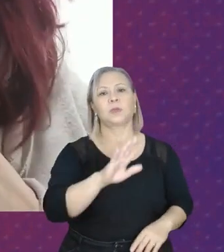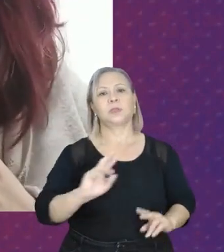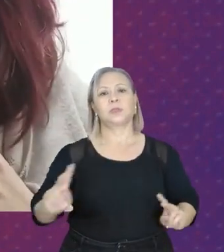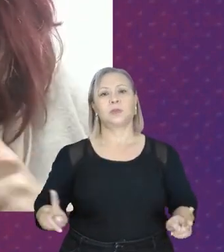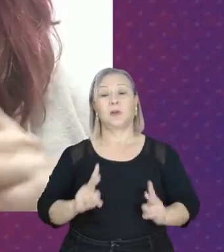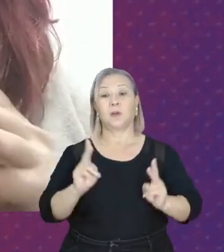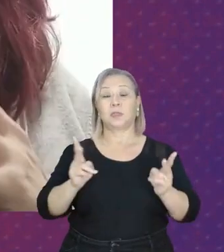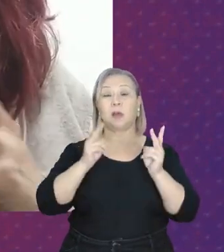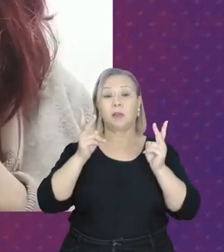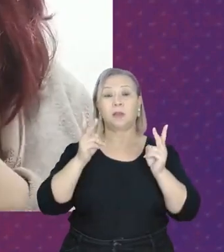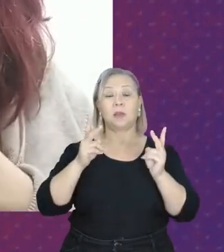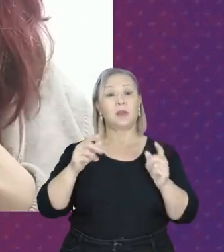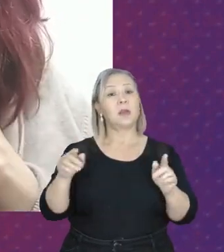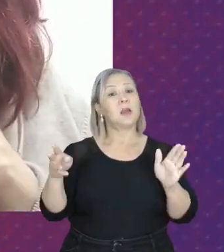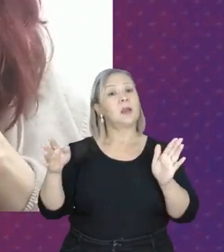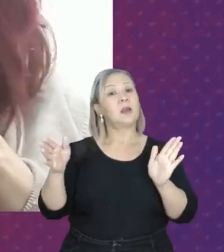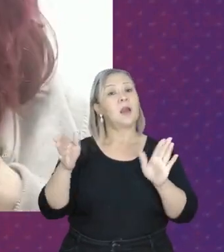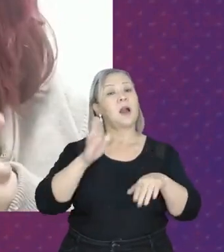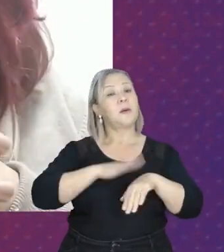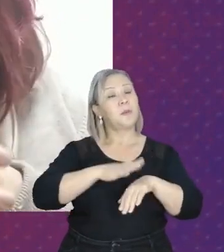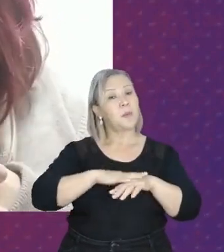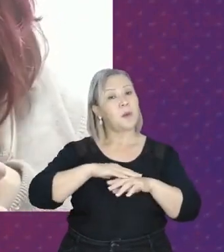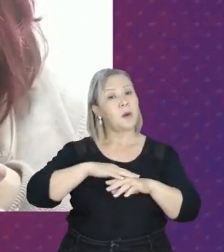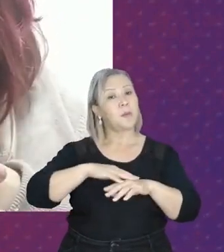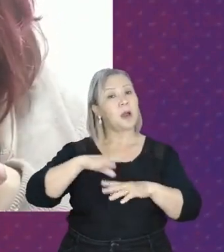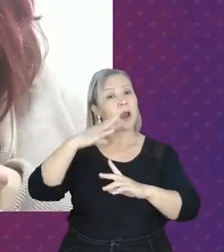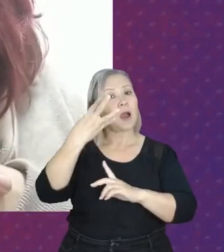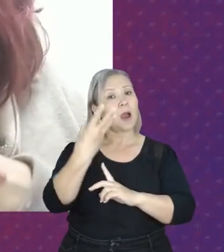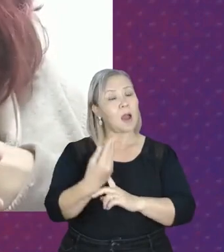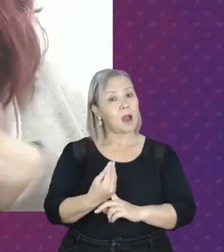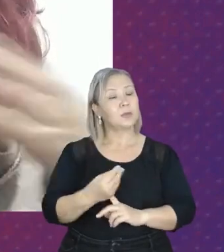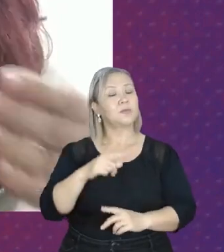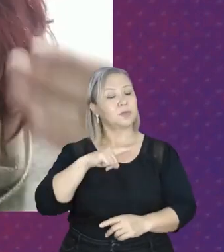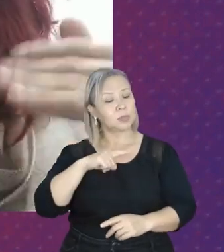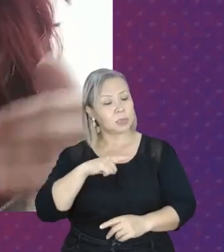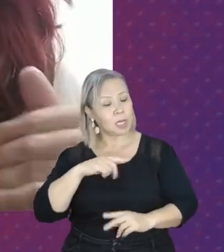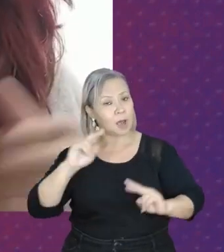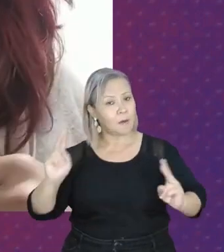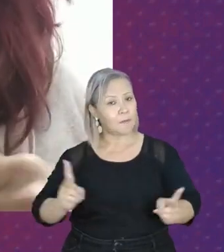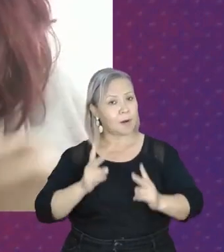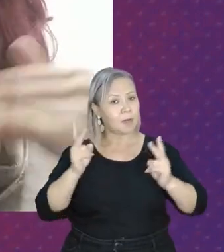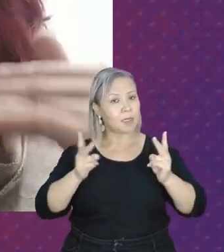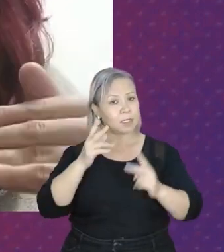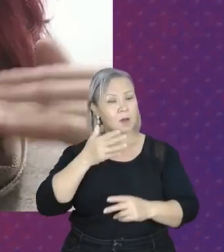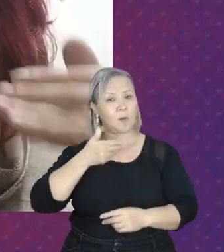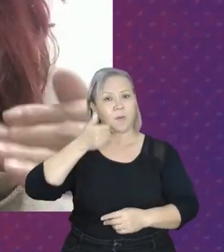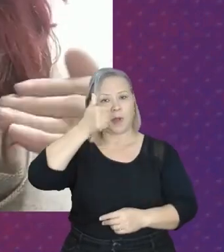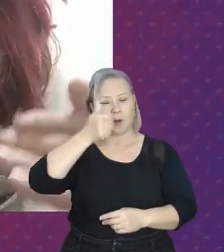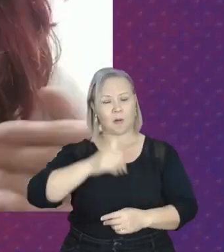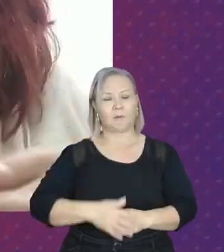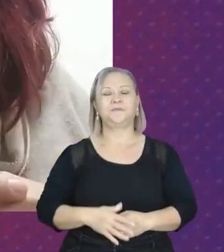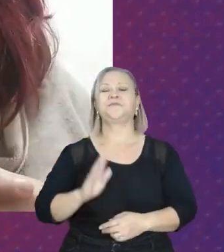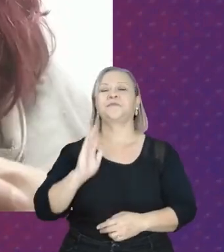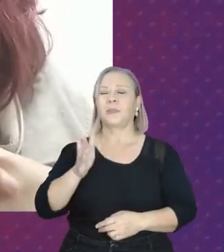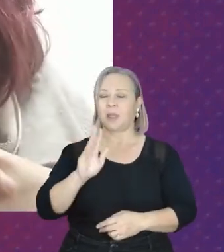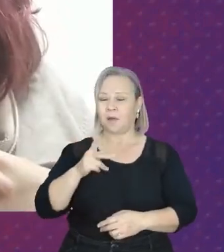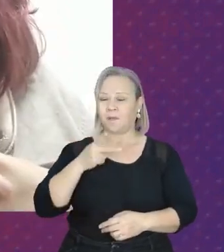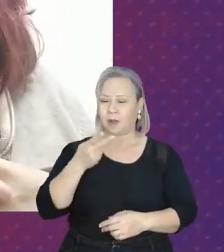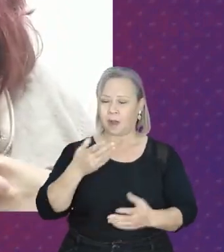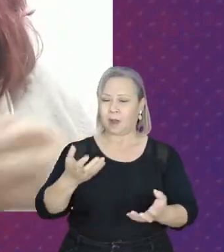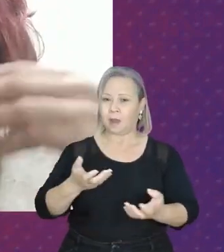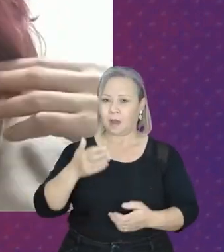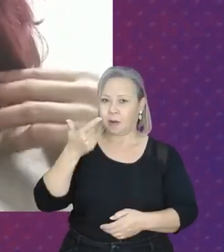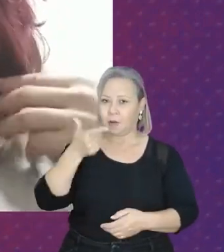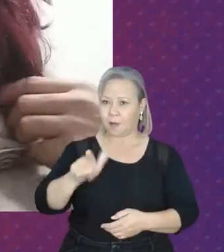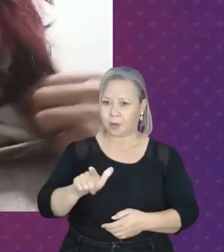própria arte tenha uma valorização melhor. Como eu disse anteriormente, eu quero repetir aqui para